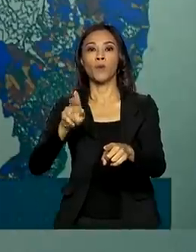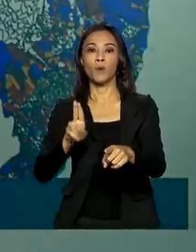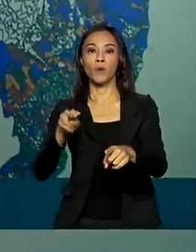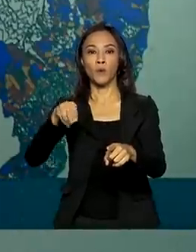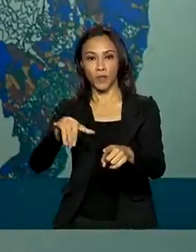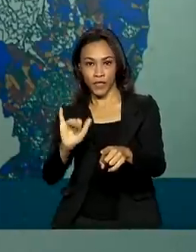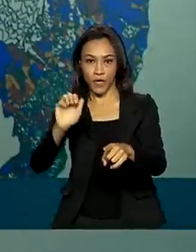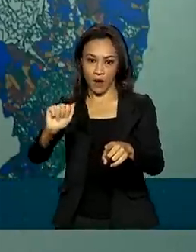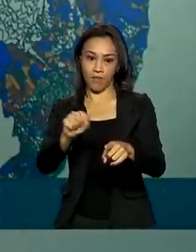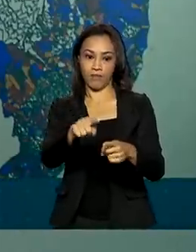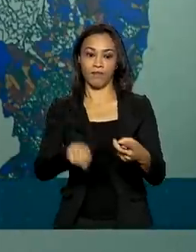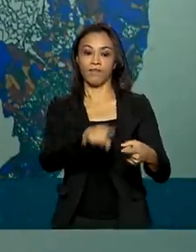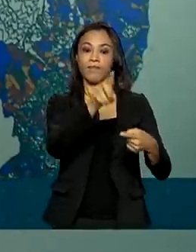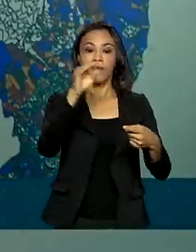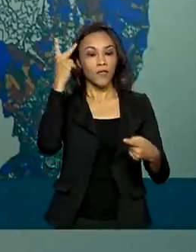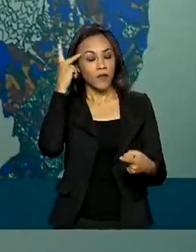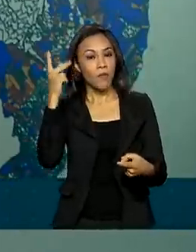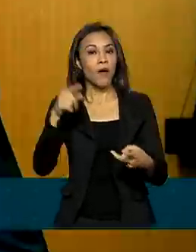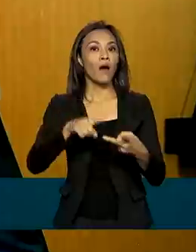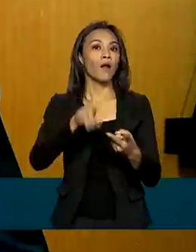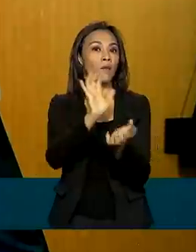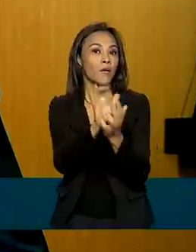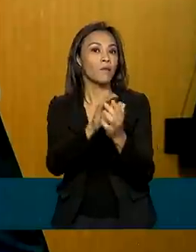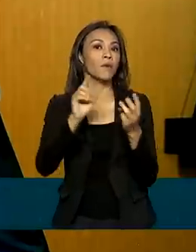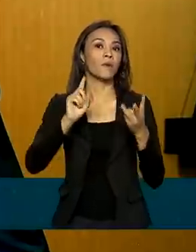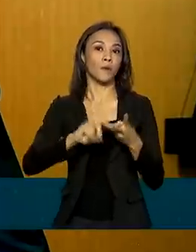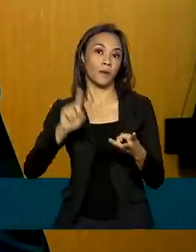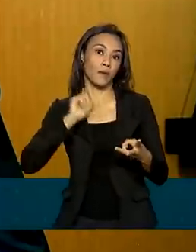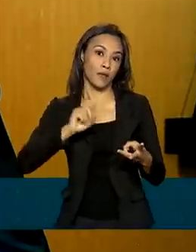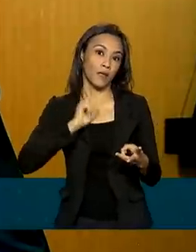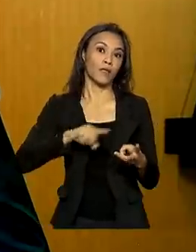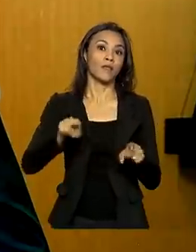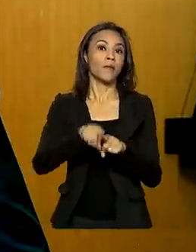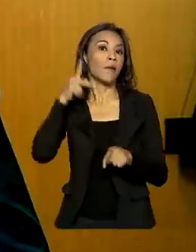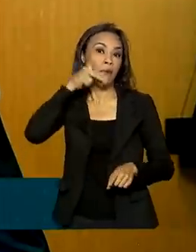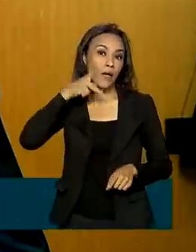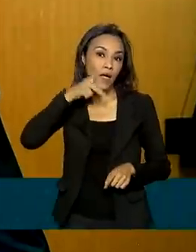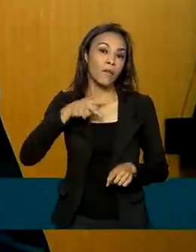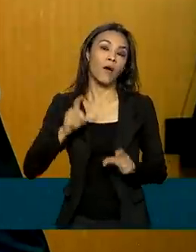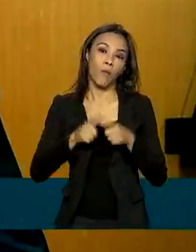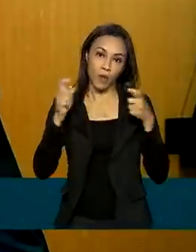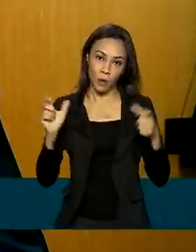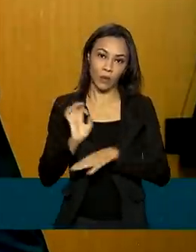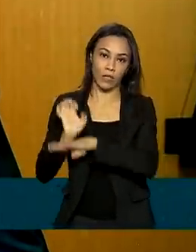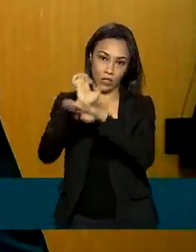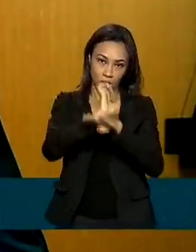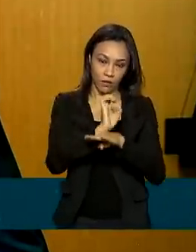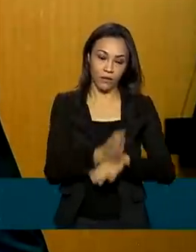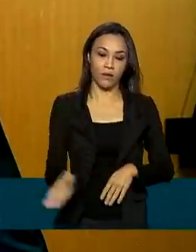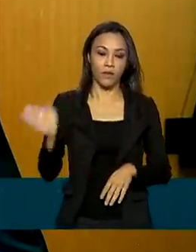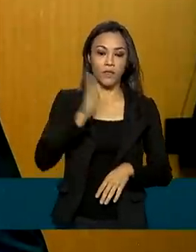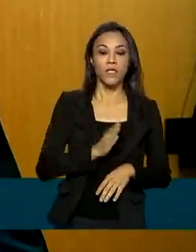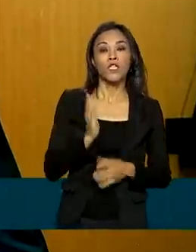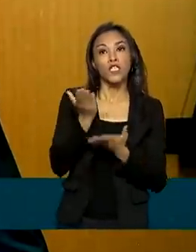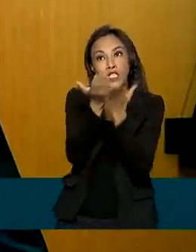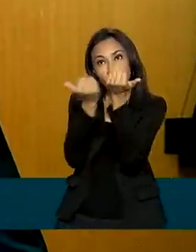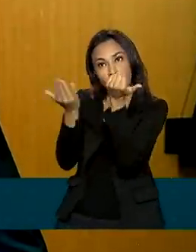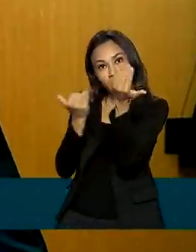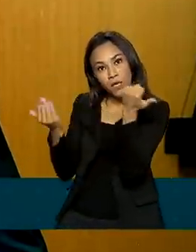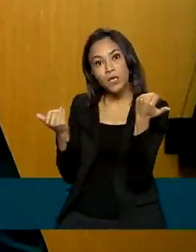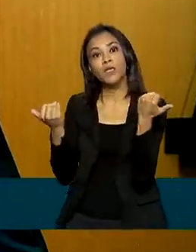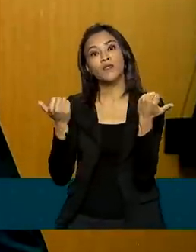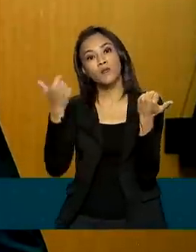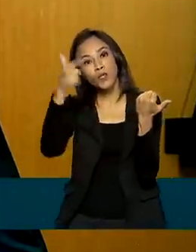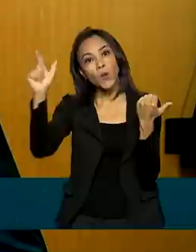São Paulo, Minas e Paraíba. Temos retomado as reuniões mensais com os estados, trazido parceiros de outras áreas,